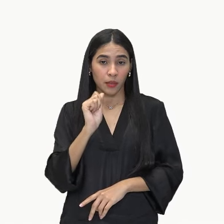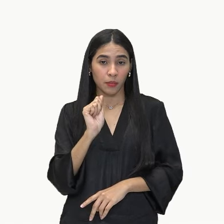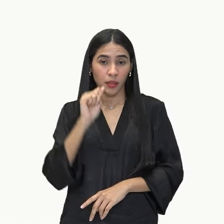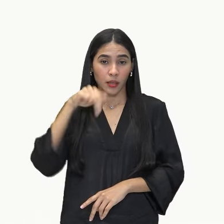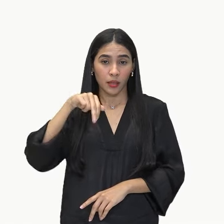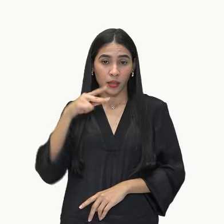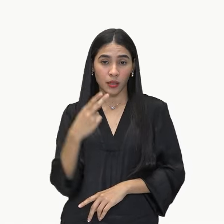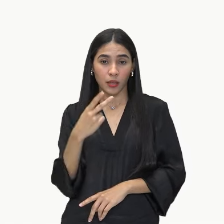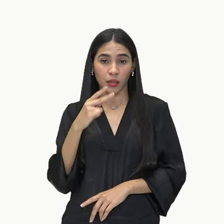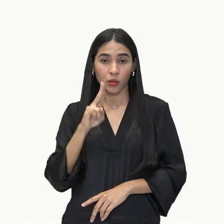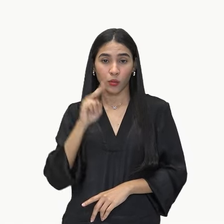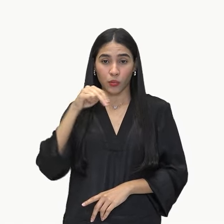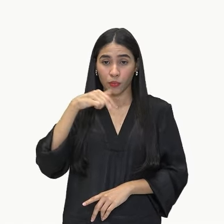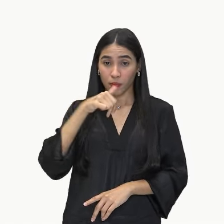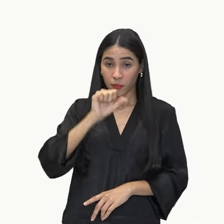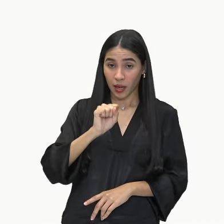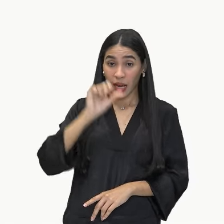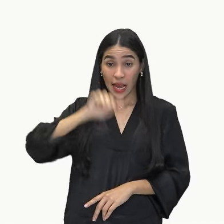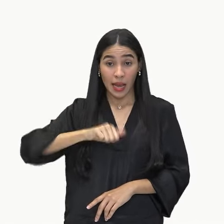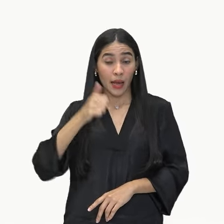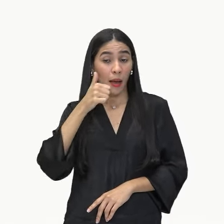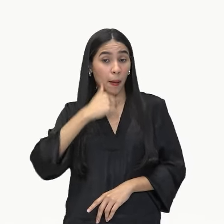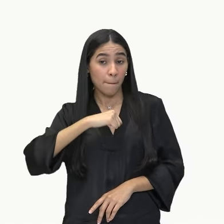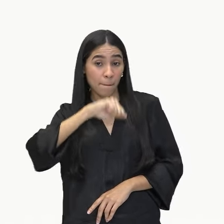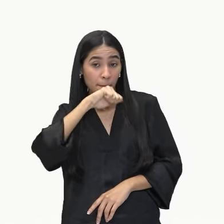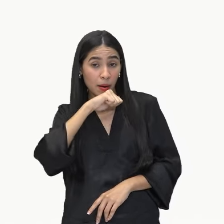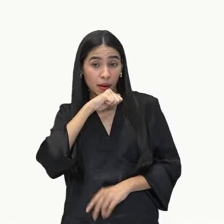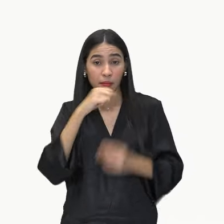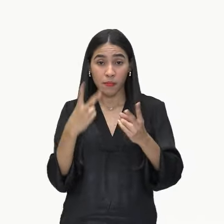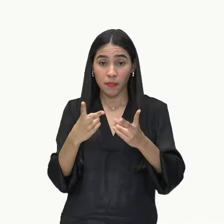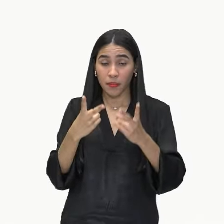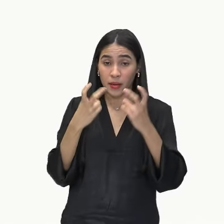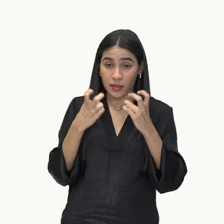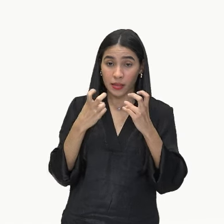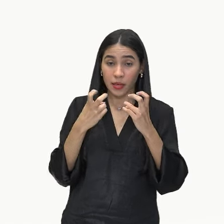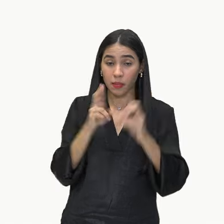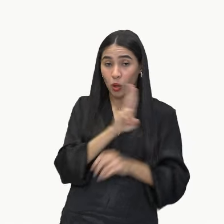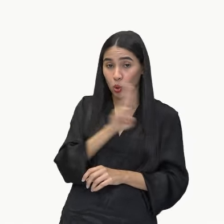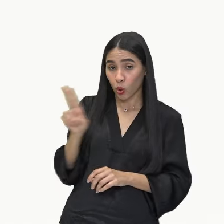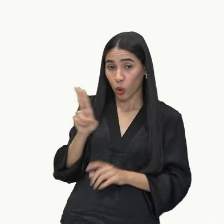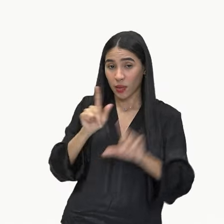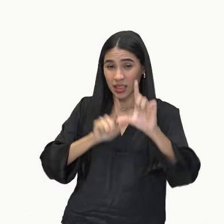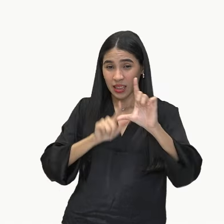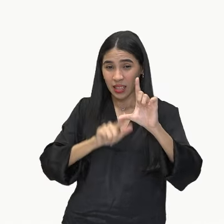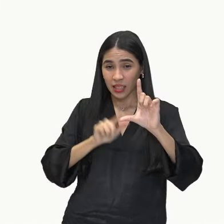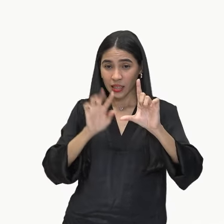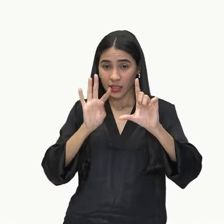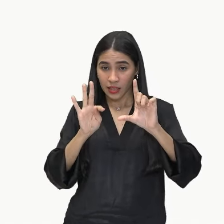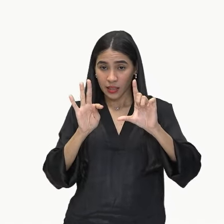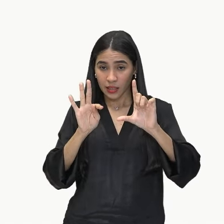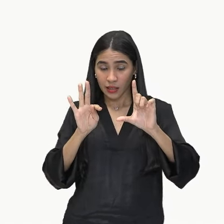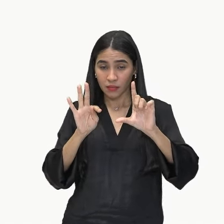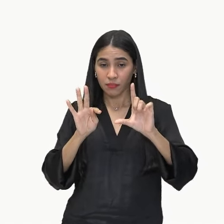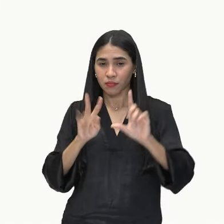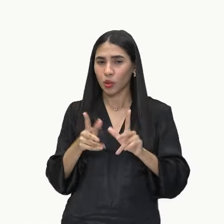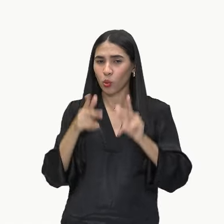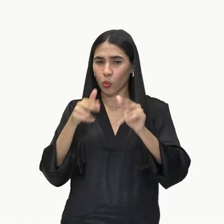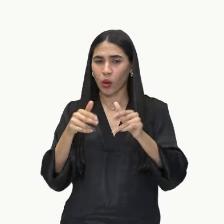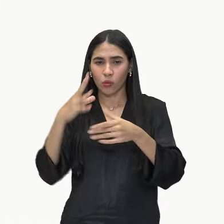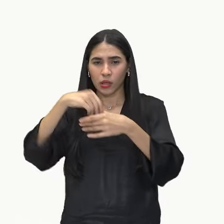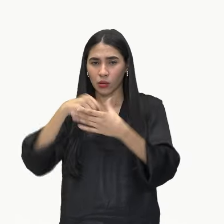a mãe dele. E note que o nome está grafado com letra minúscula. E é assim mesmo que aparece na obra.